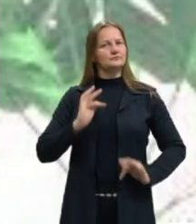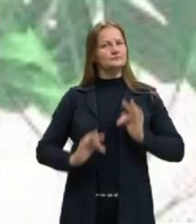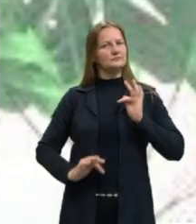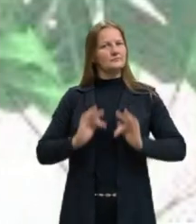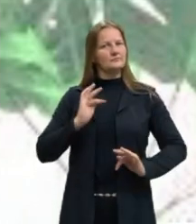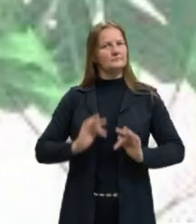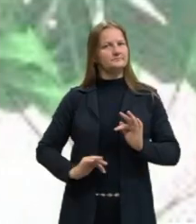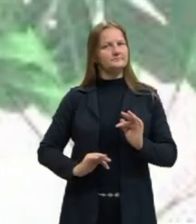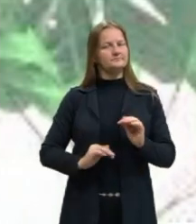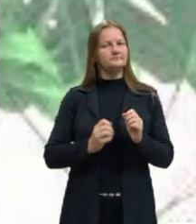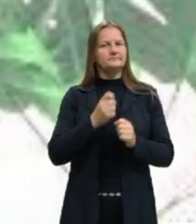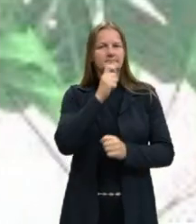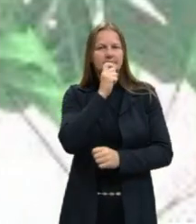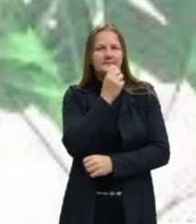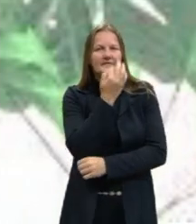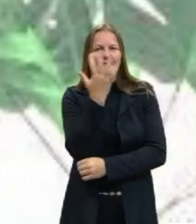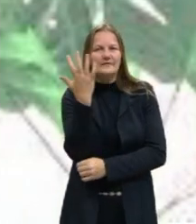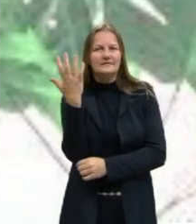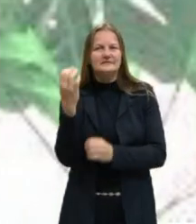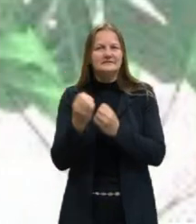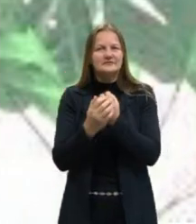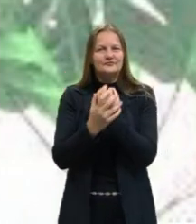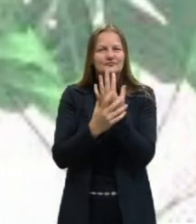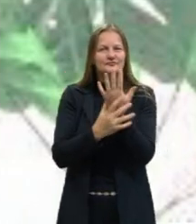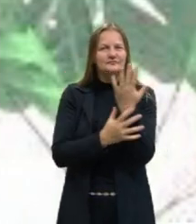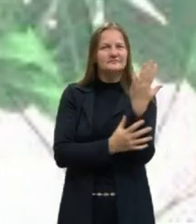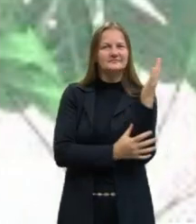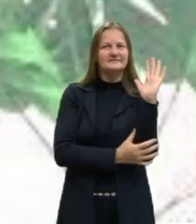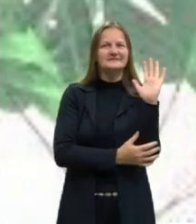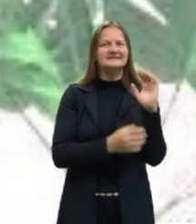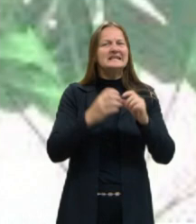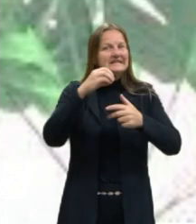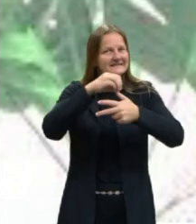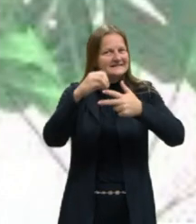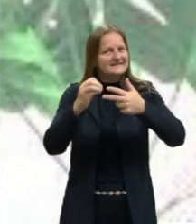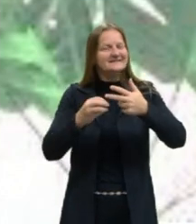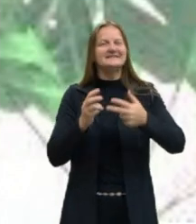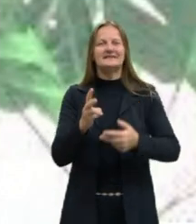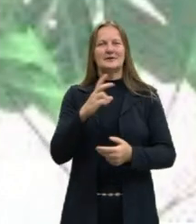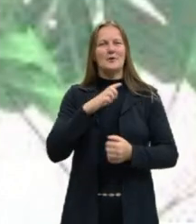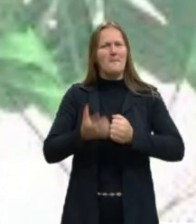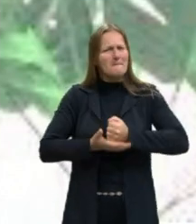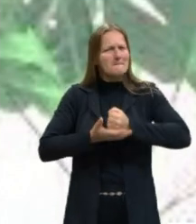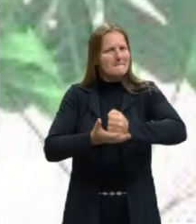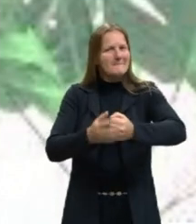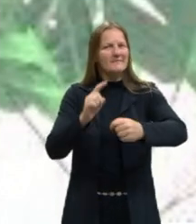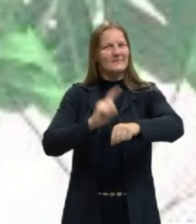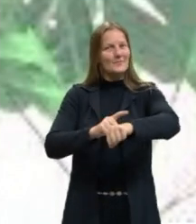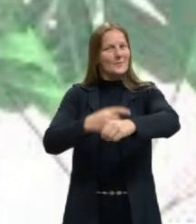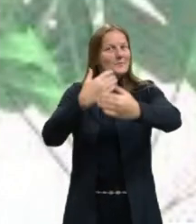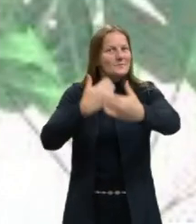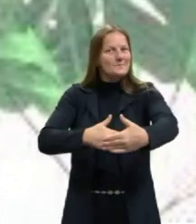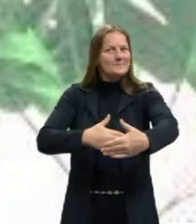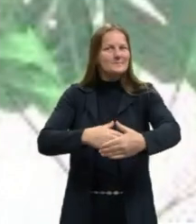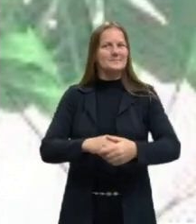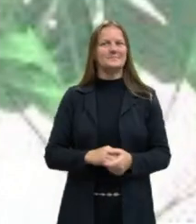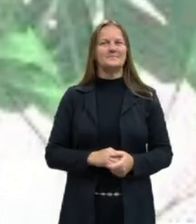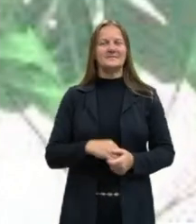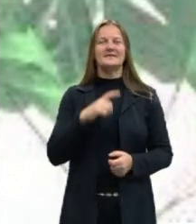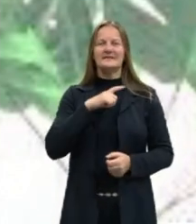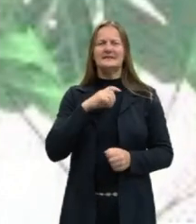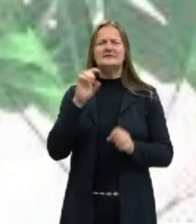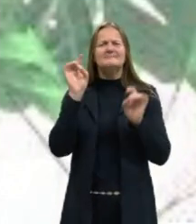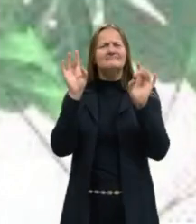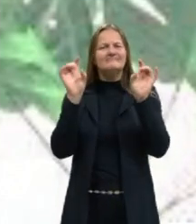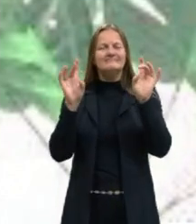Vegetal. Que mais cai no ENEM e que mais vai te ajudar lá na hora da prova. Então, é bem mais